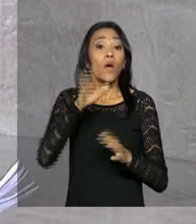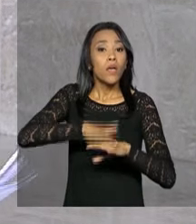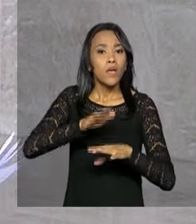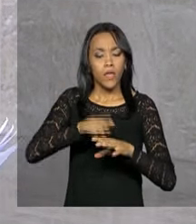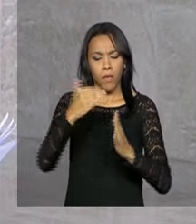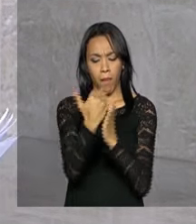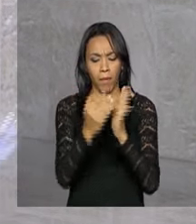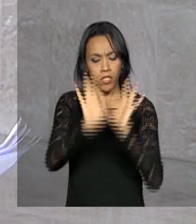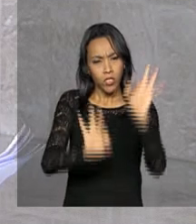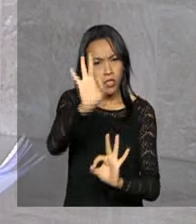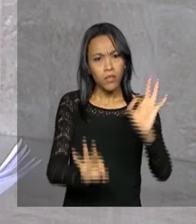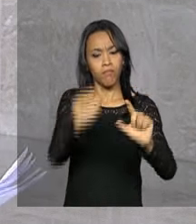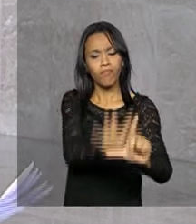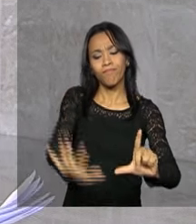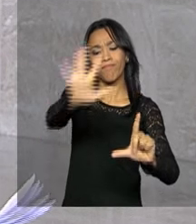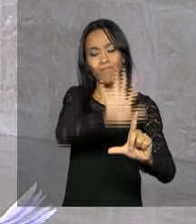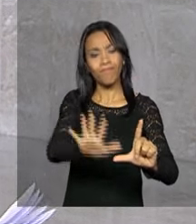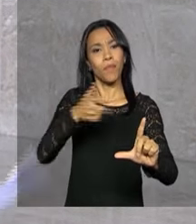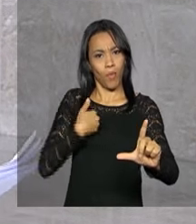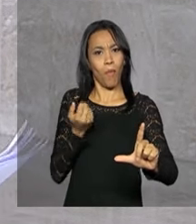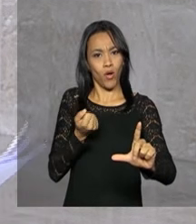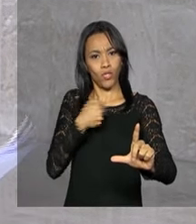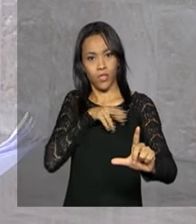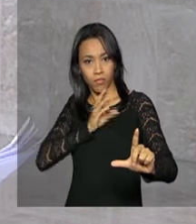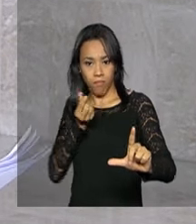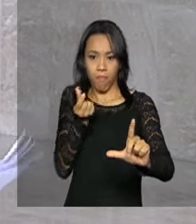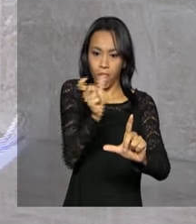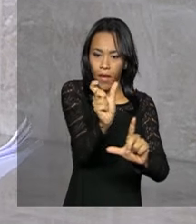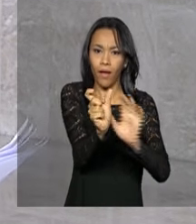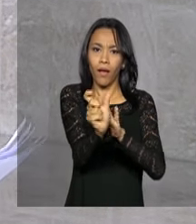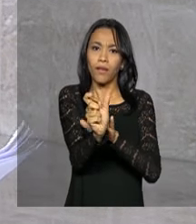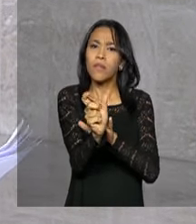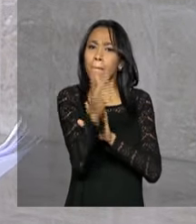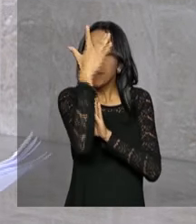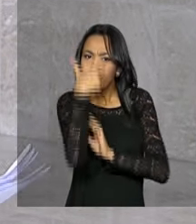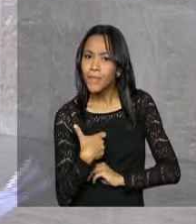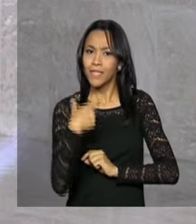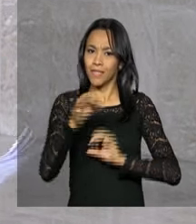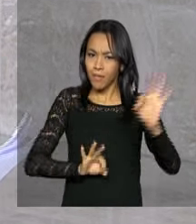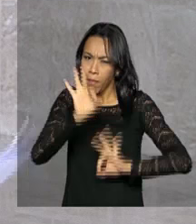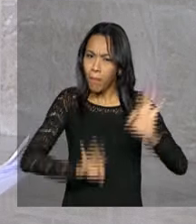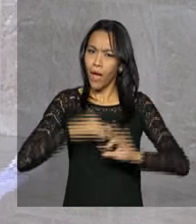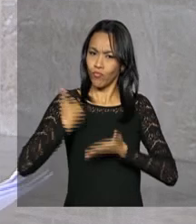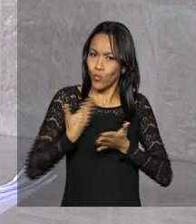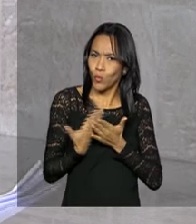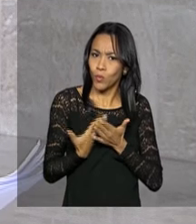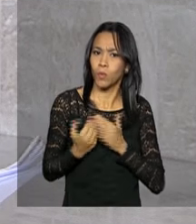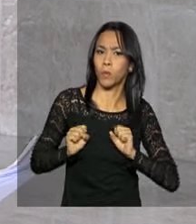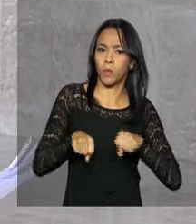estudos da plataforma pode ser personalizado para que o candidato se prepare em ritmo próprio. E também